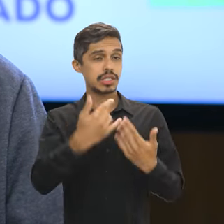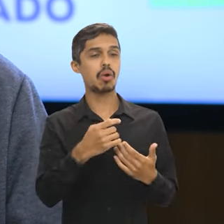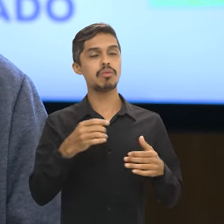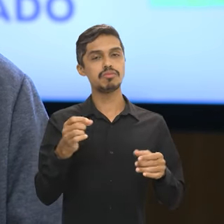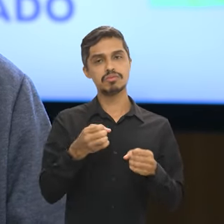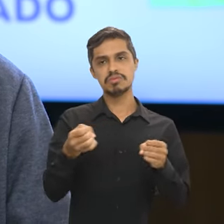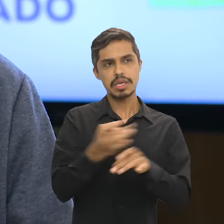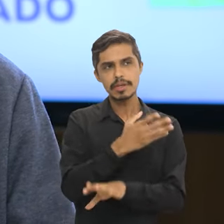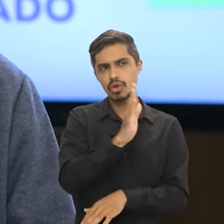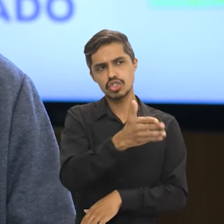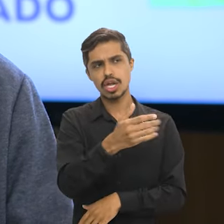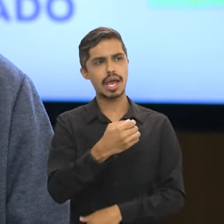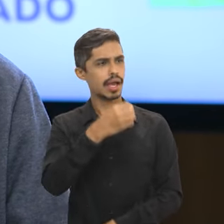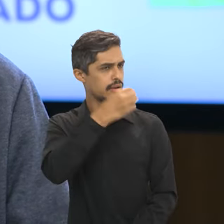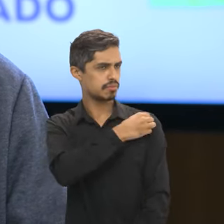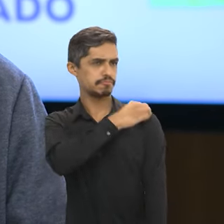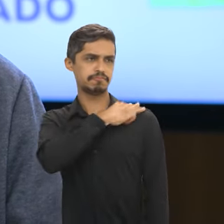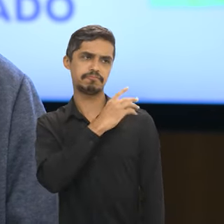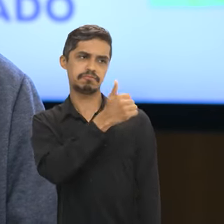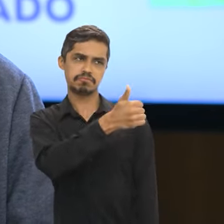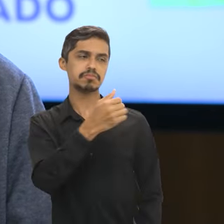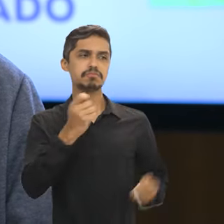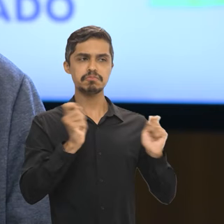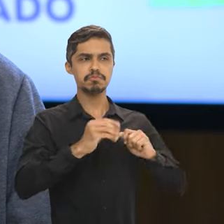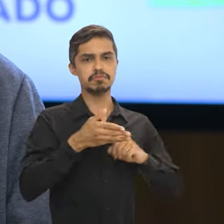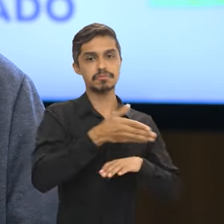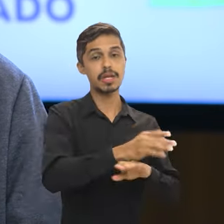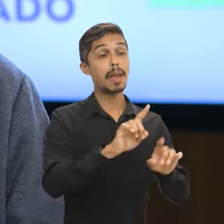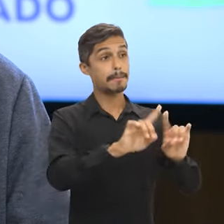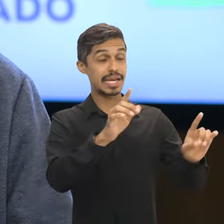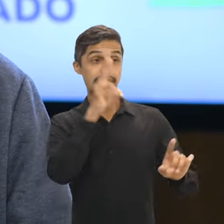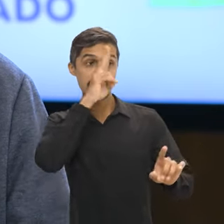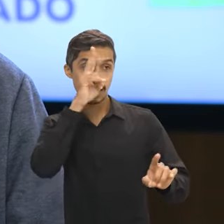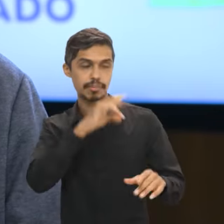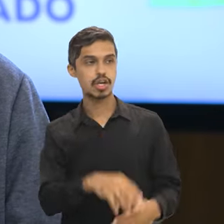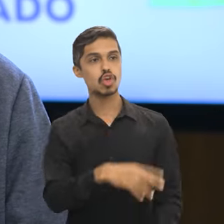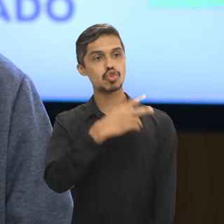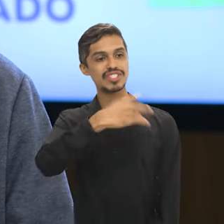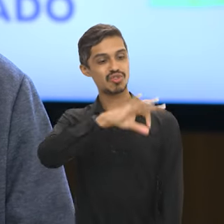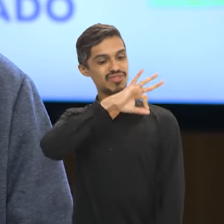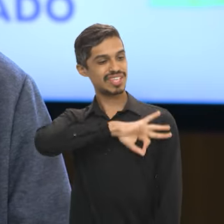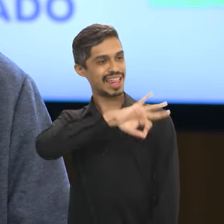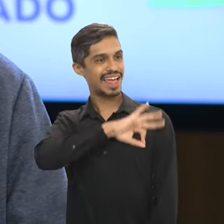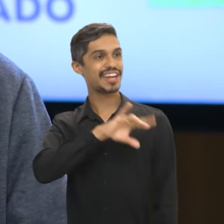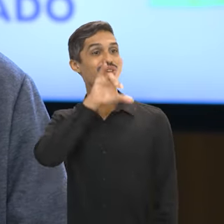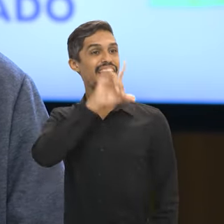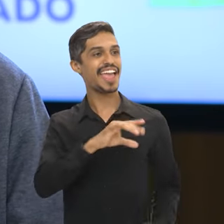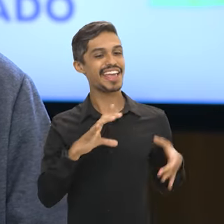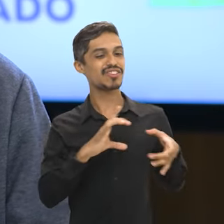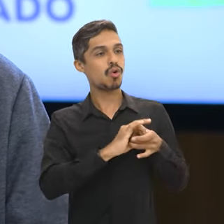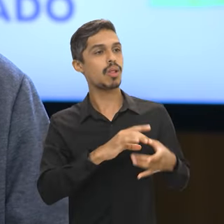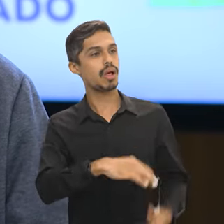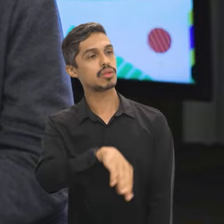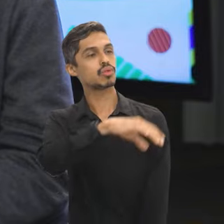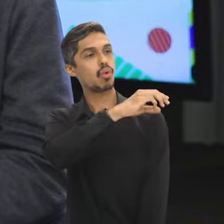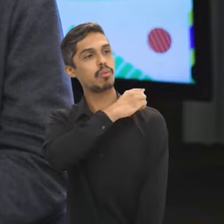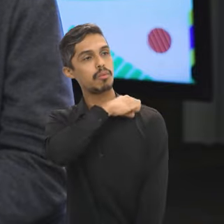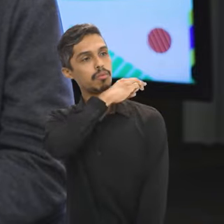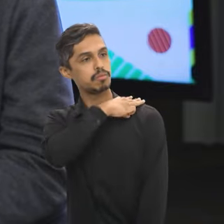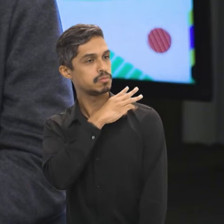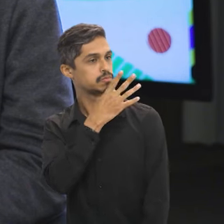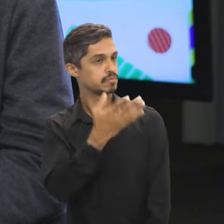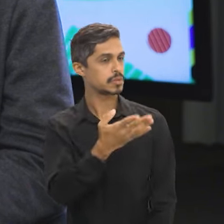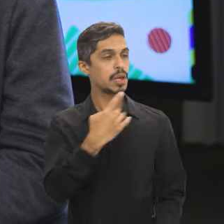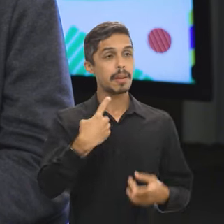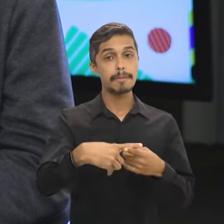nível médio. Mas eu chamo a atenção para uma coisa. As suas atribuições e a sua remuneração serão de nível médio. A forma